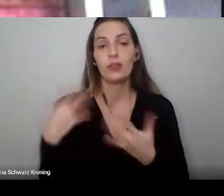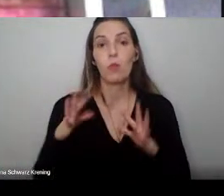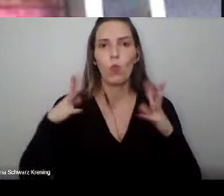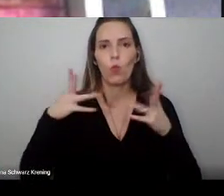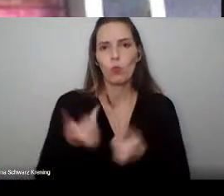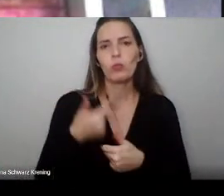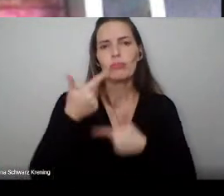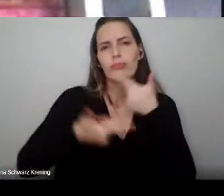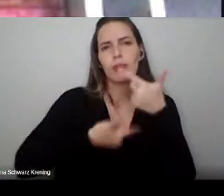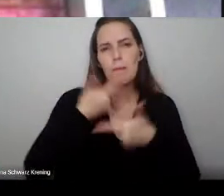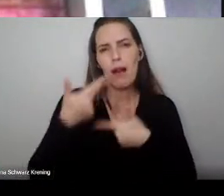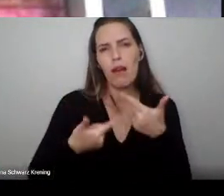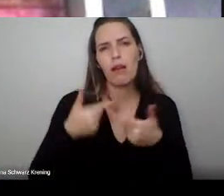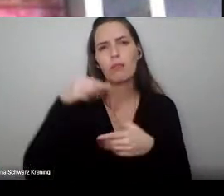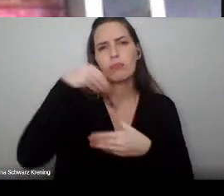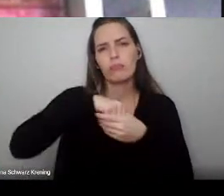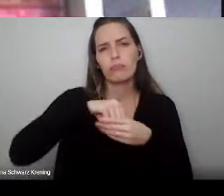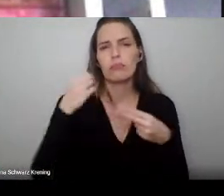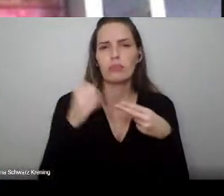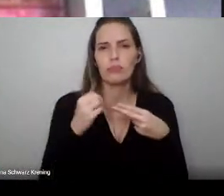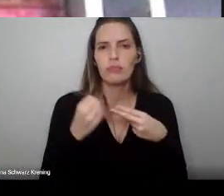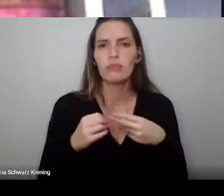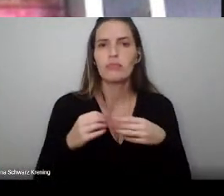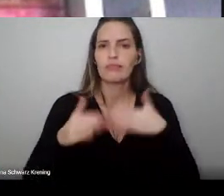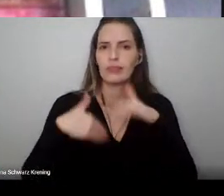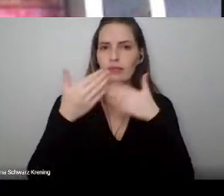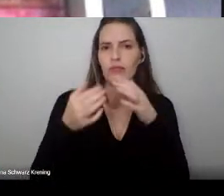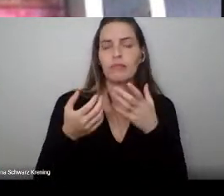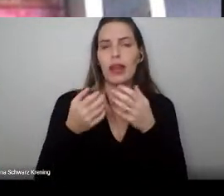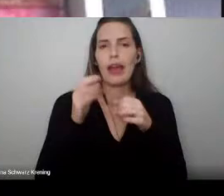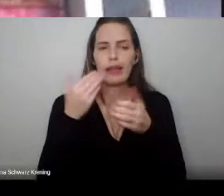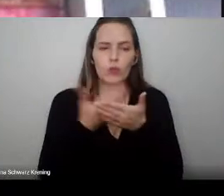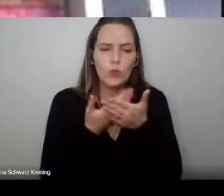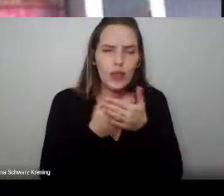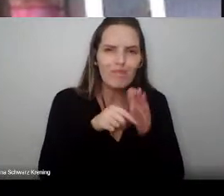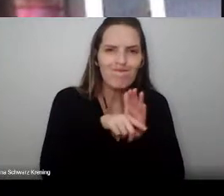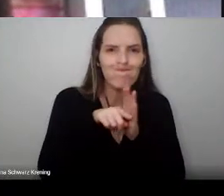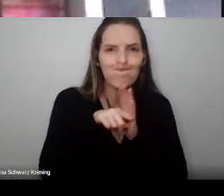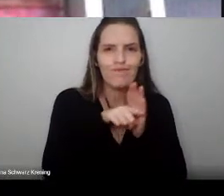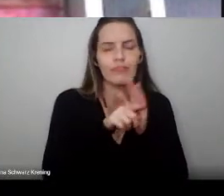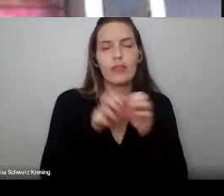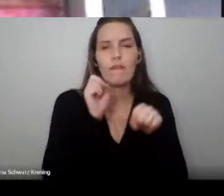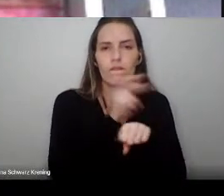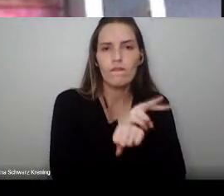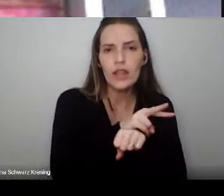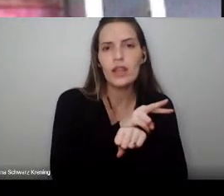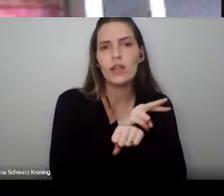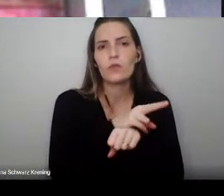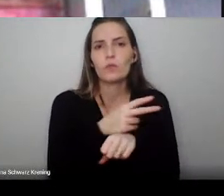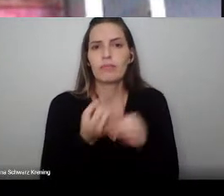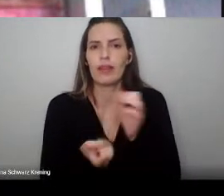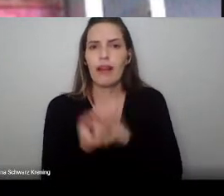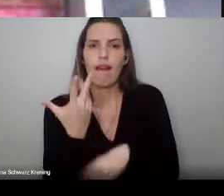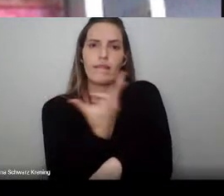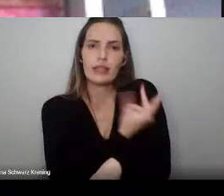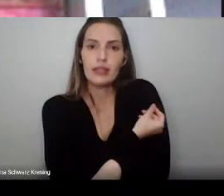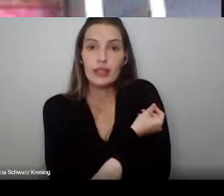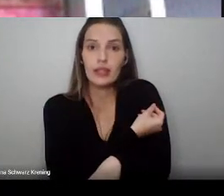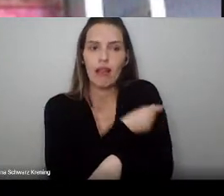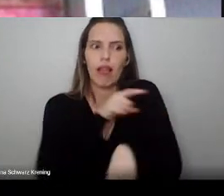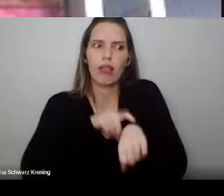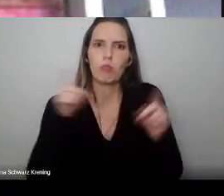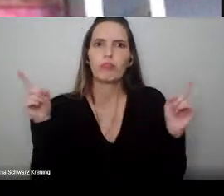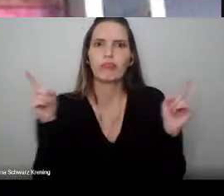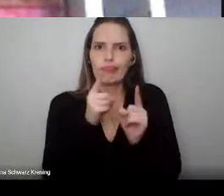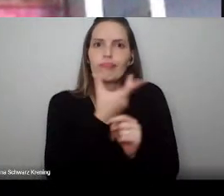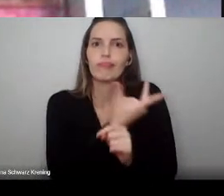vacina. Foi uma vacina desenvolvida num tempo, né, muito curto, embora a ciência também seja uma construção de